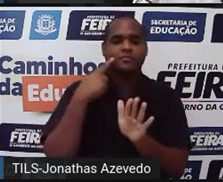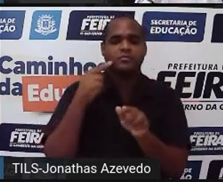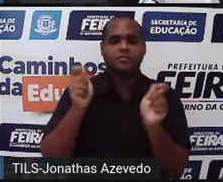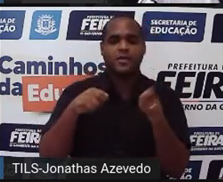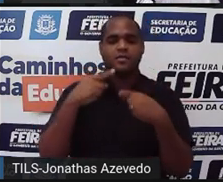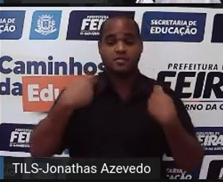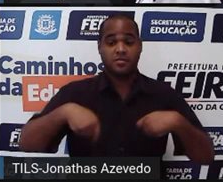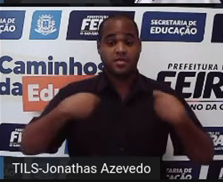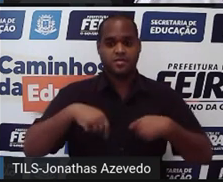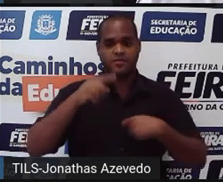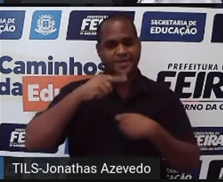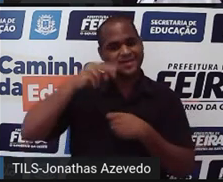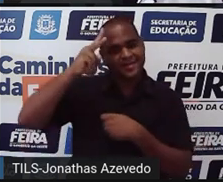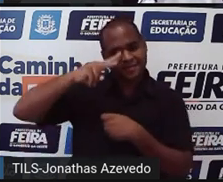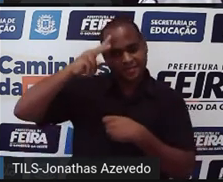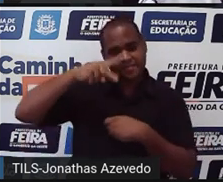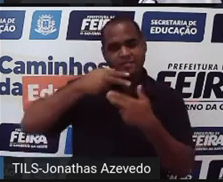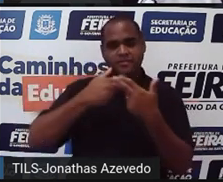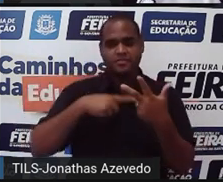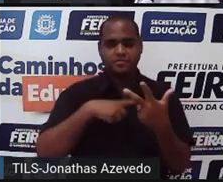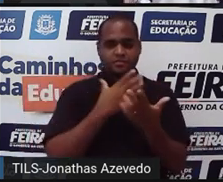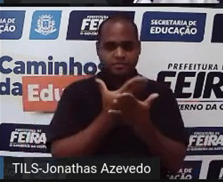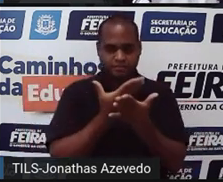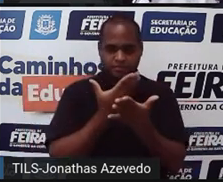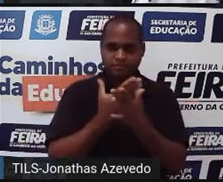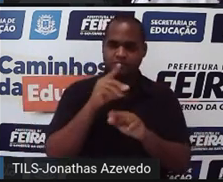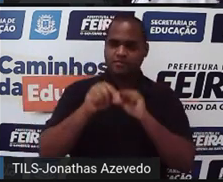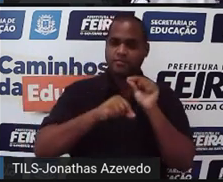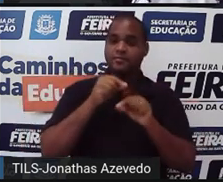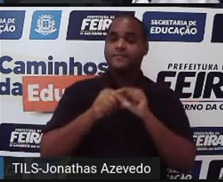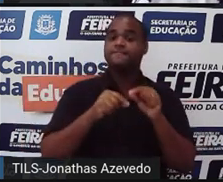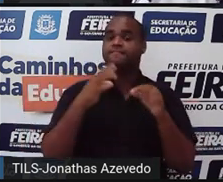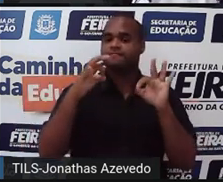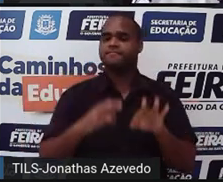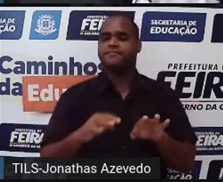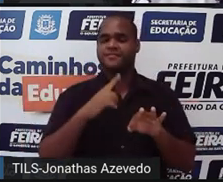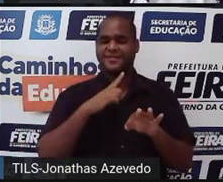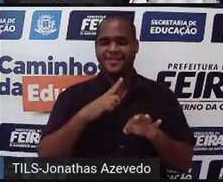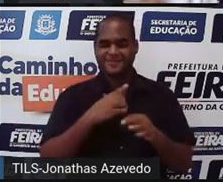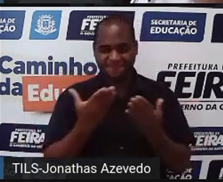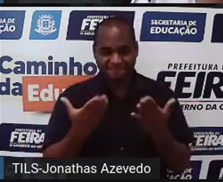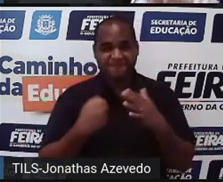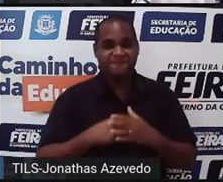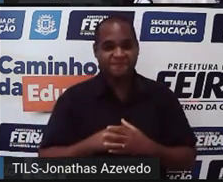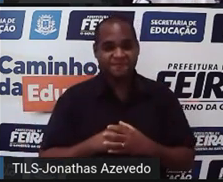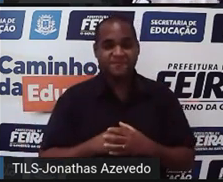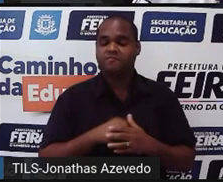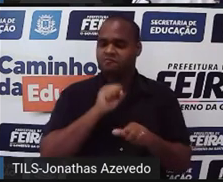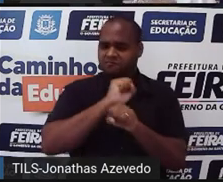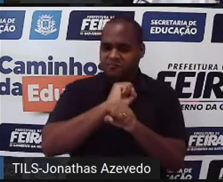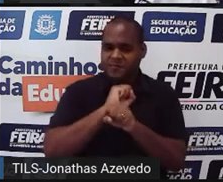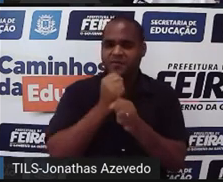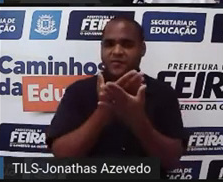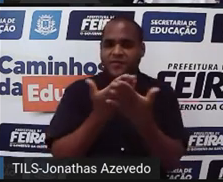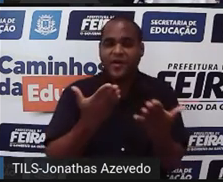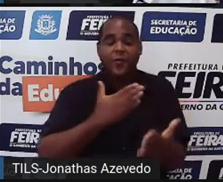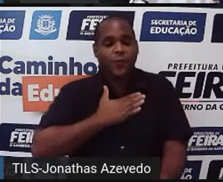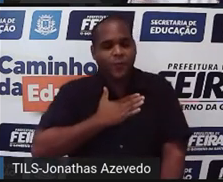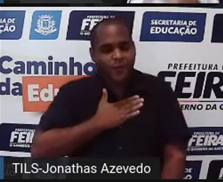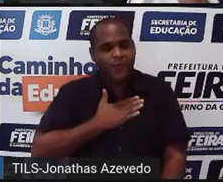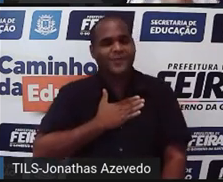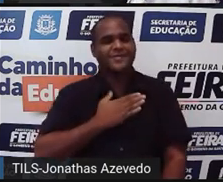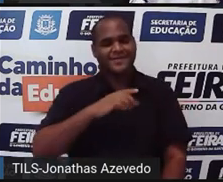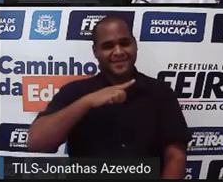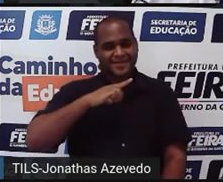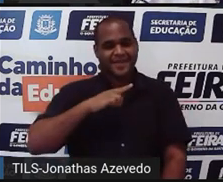precisar recordar do que você estudou aqui você ter esse material tá bom? espero que você tenha gostado da nossa aula